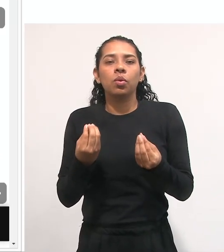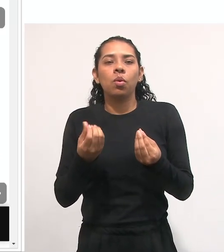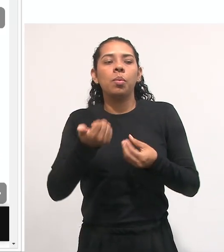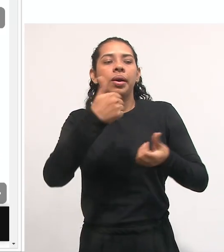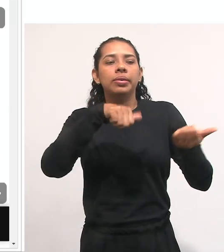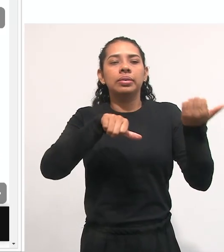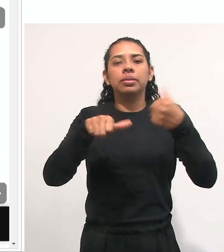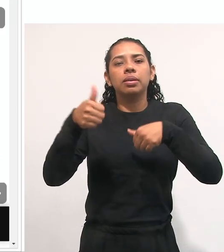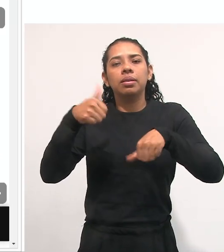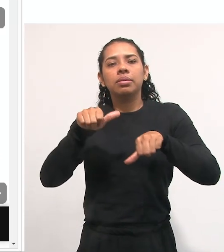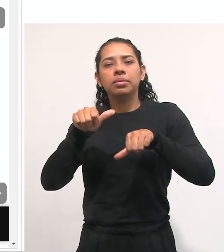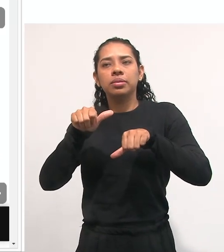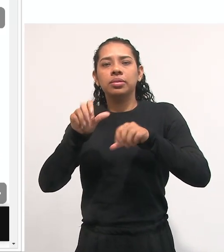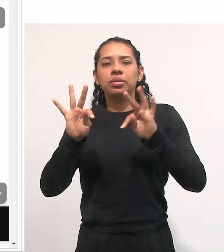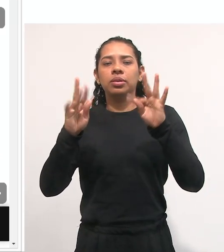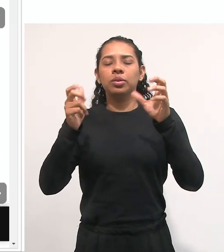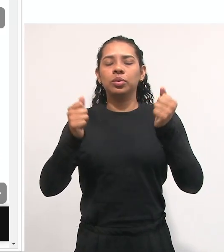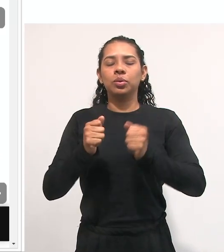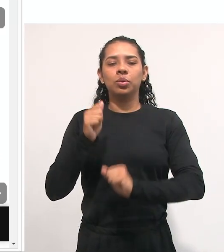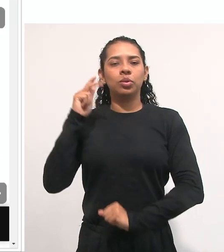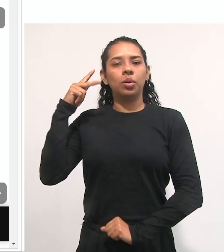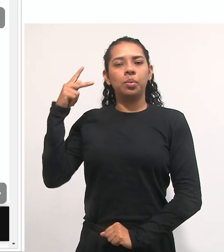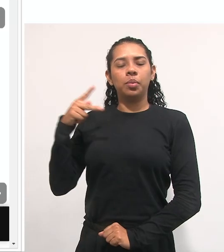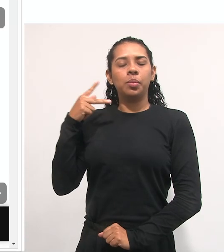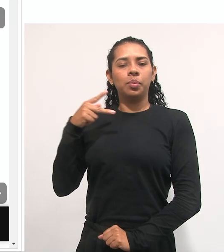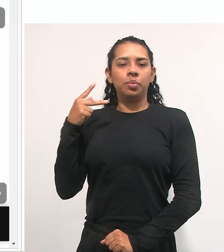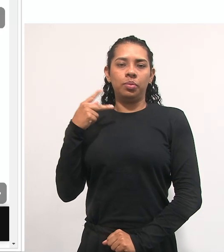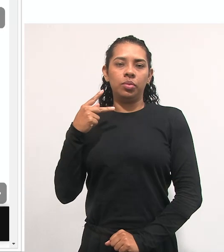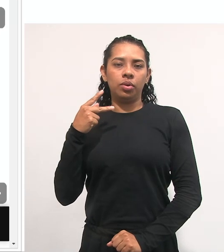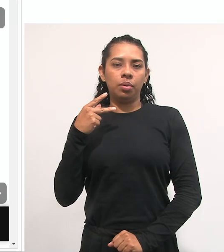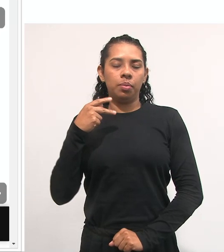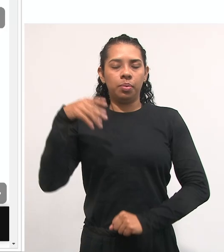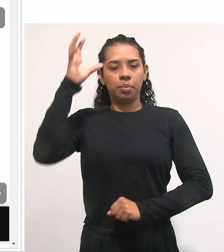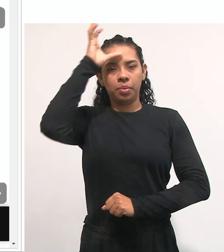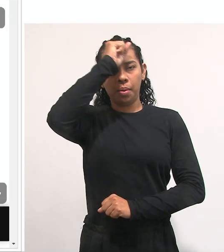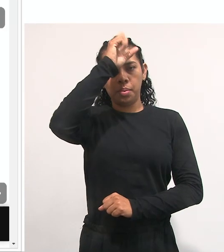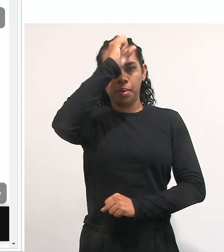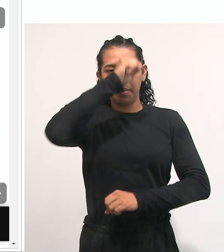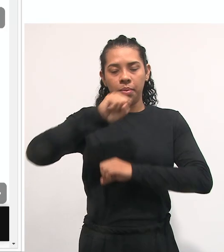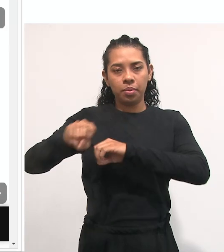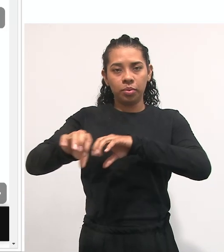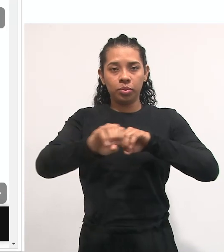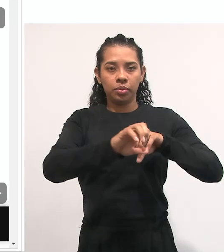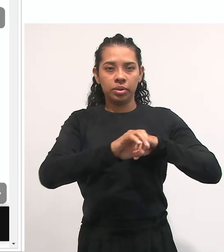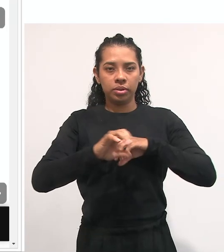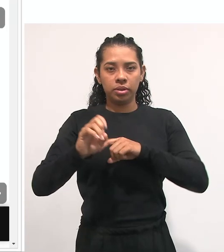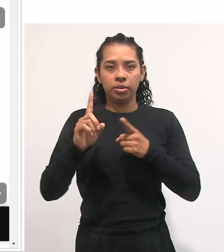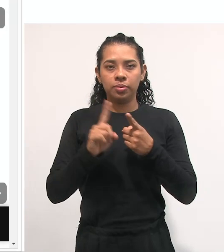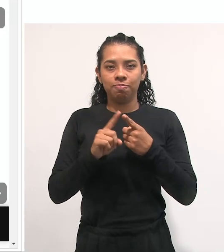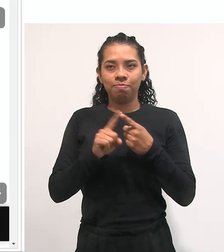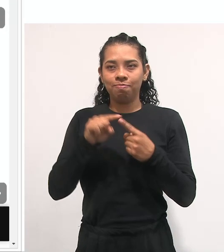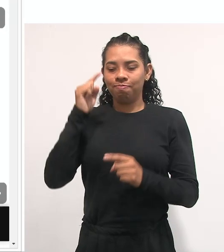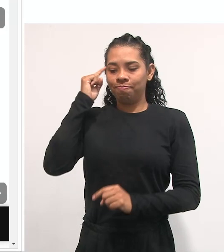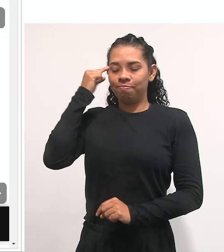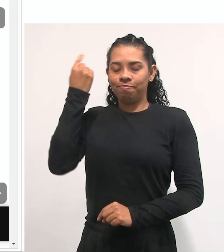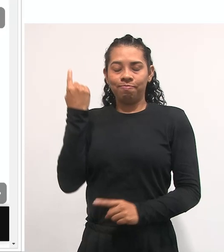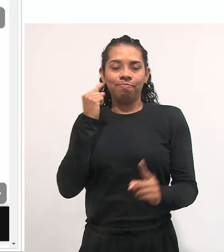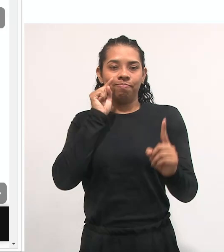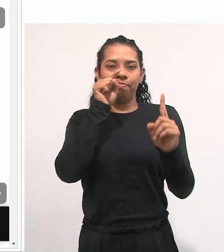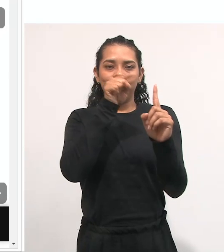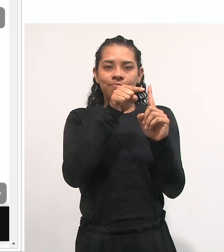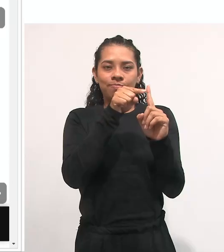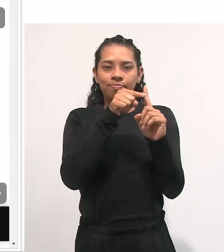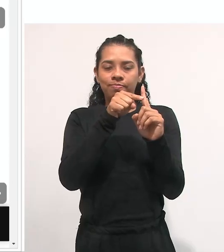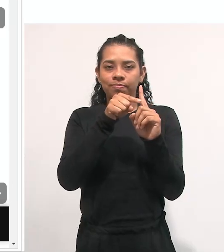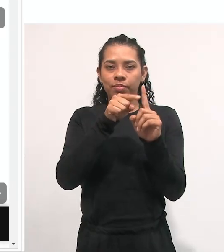tendências pedagógicas. E políticas públicas de avaliação da aprendizagem. Nossas intenções pedagógicas.